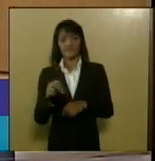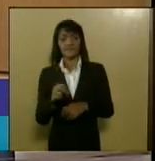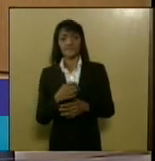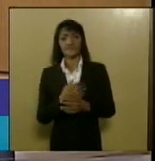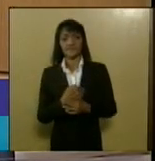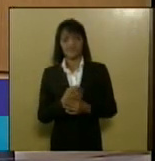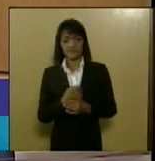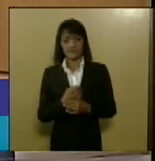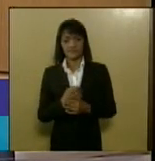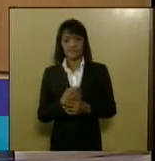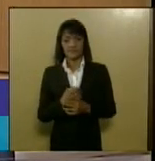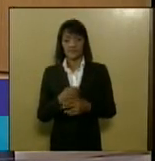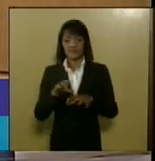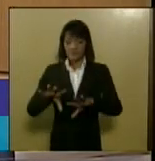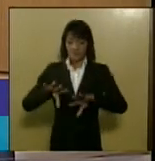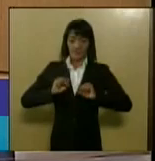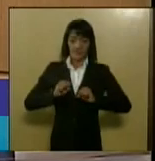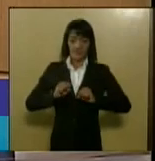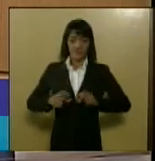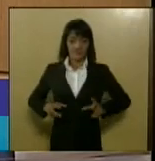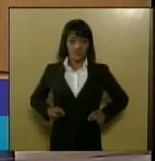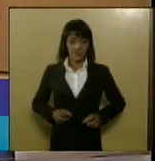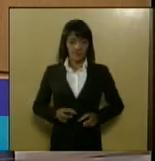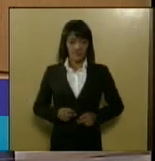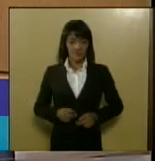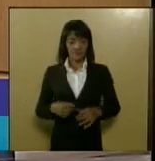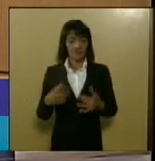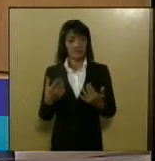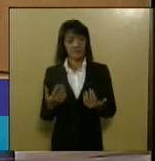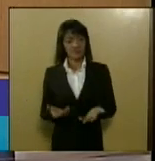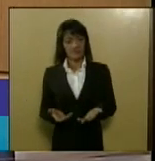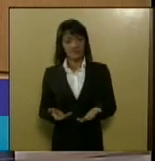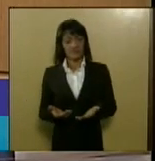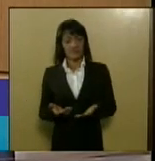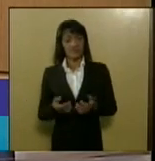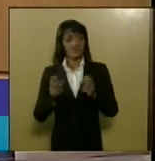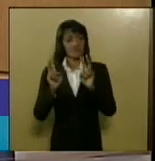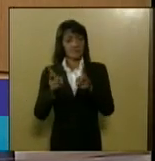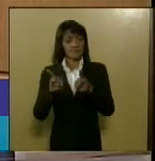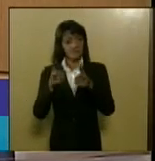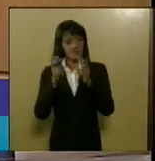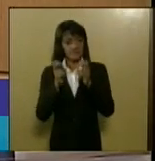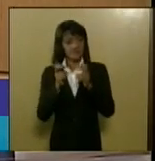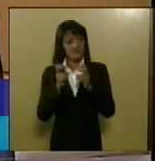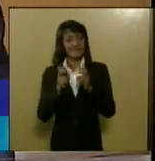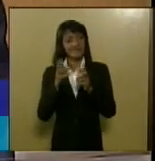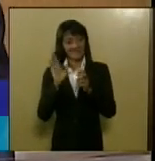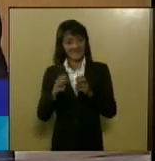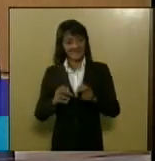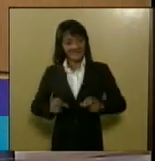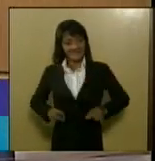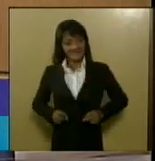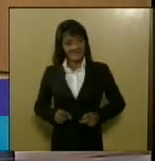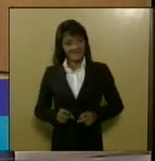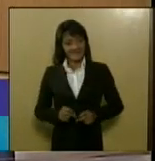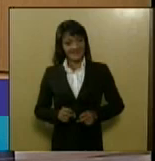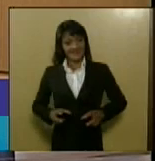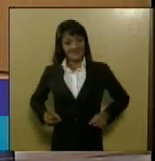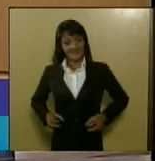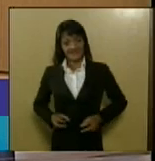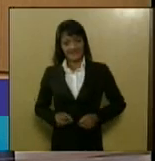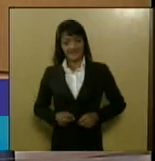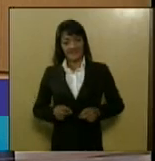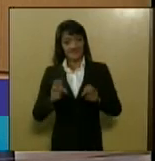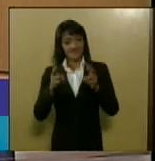tóxicas ou cancerígenas vocês veem ali que até veneno para produzir veneno de rato você